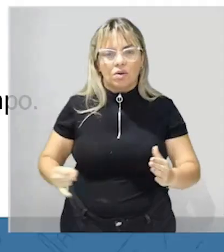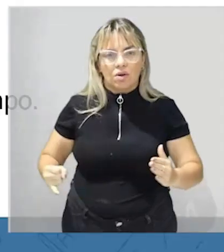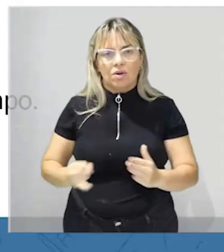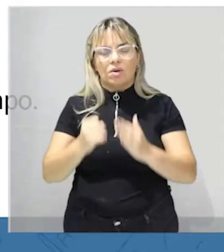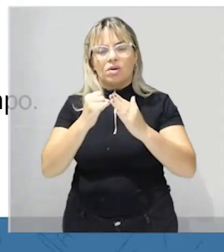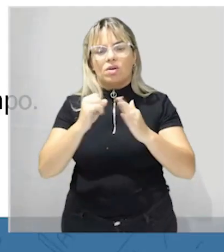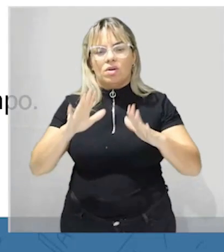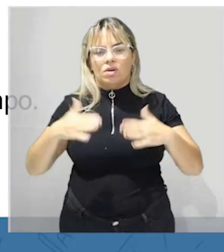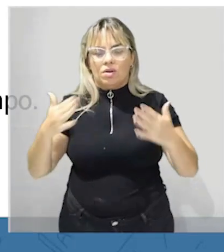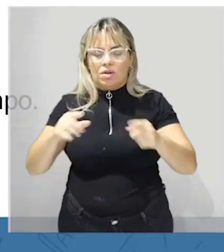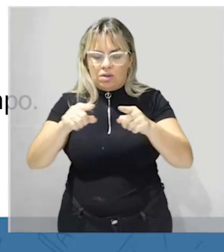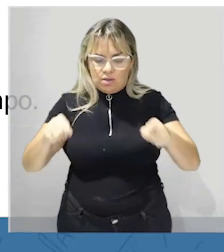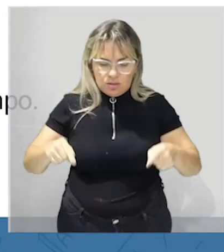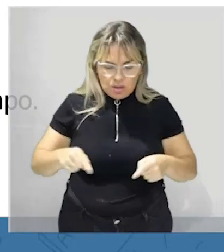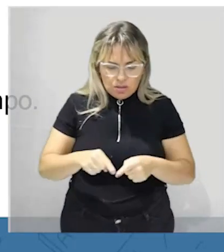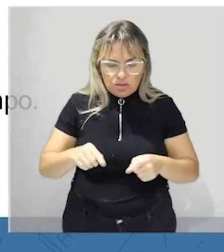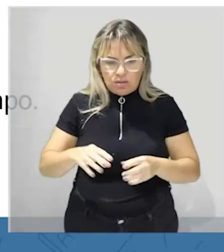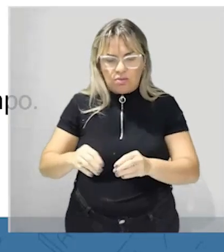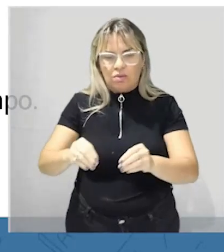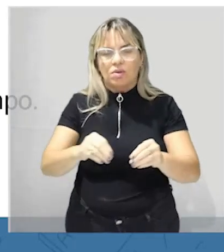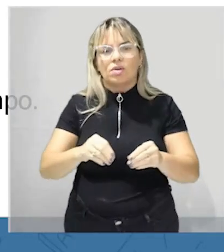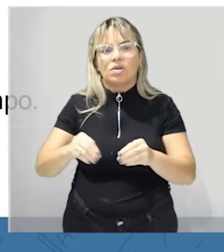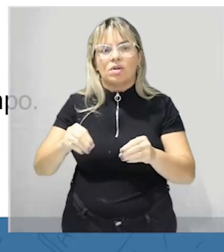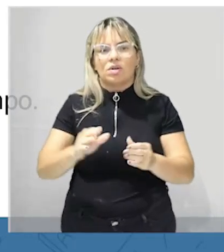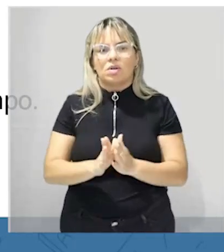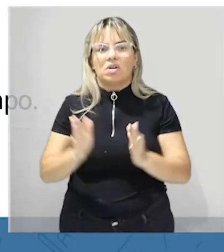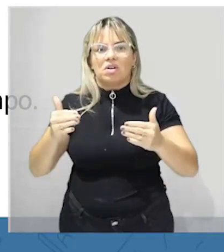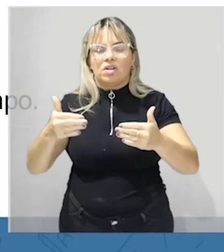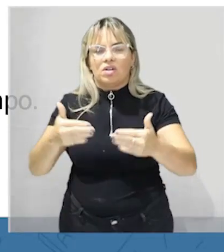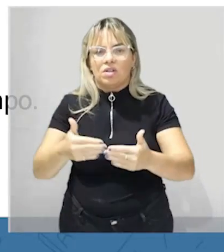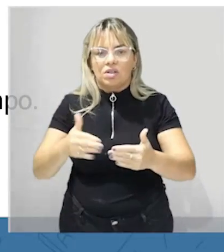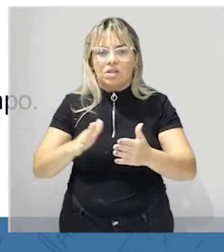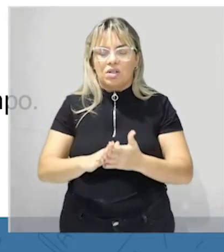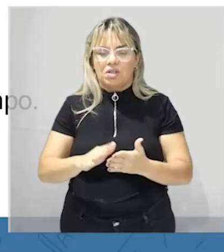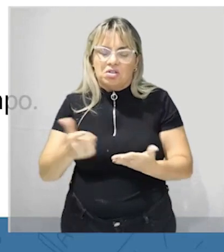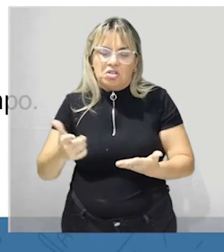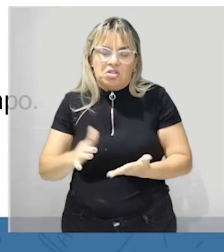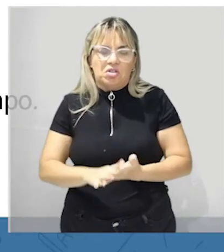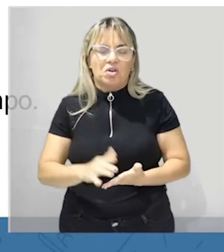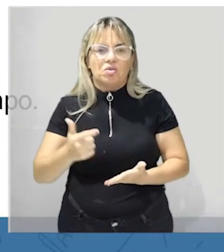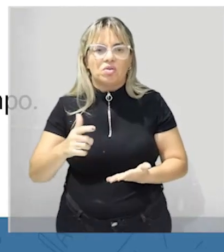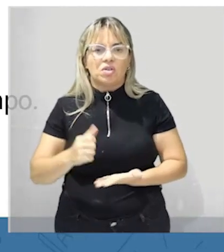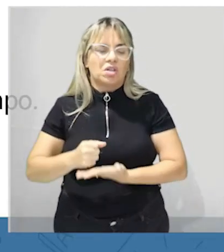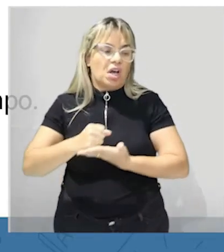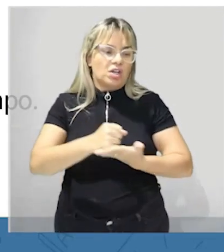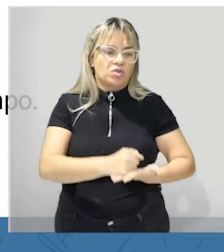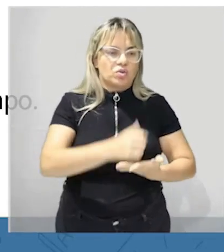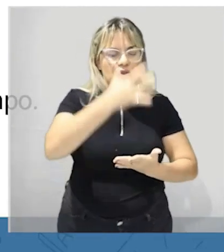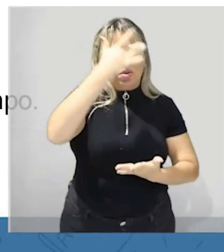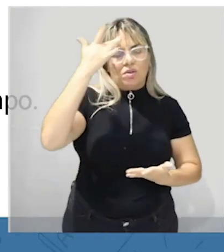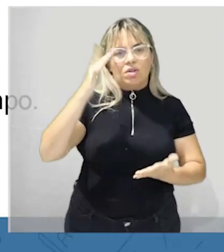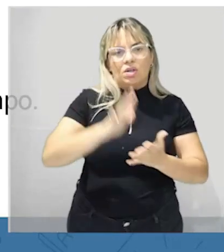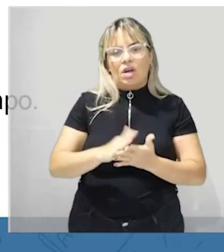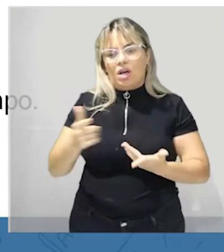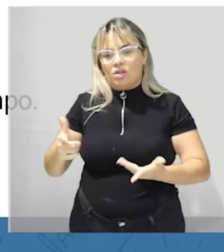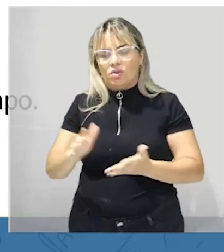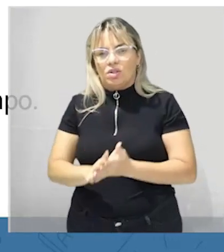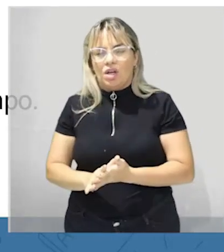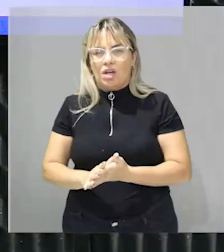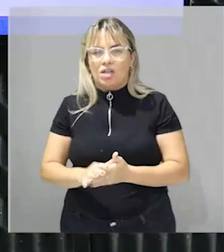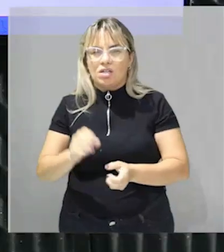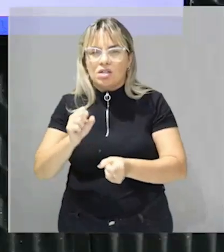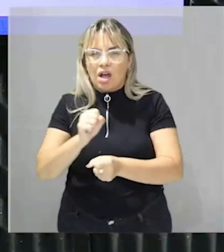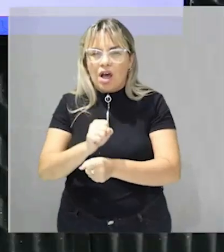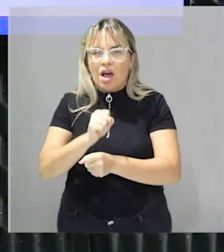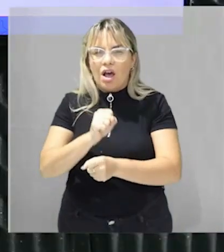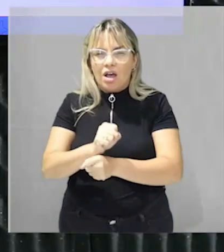tirar o sustento de pessoas mas você está fechando ela para algum momento ela lucrar e você lucrar em cima dela então a reforma agrária ela visa